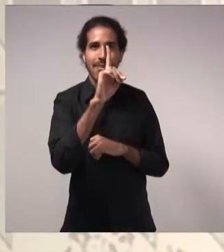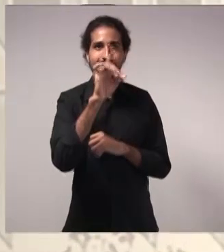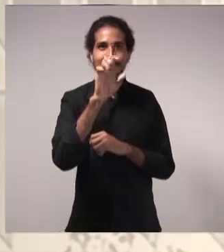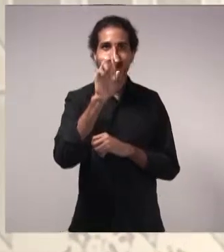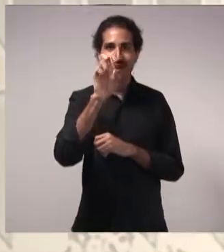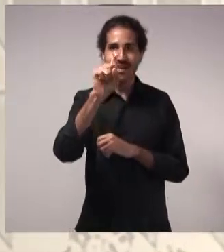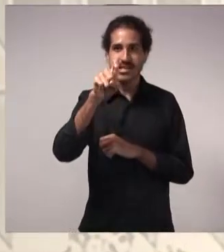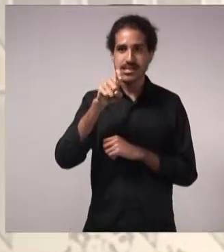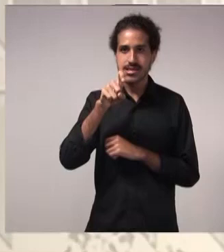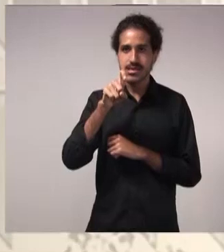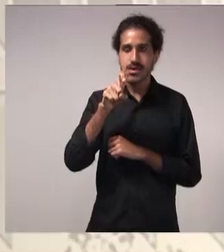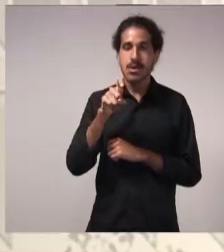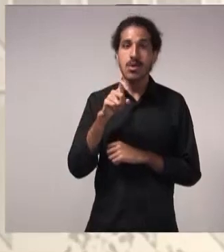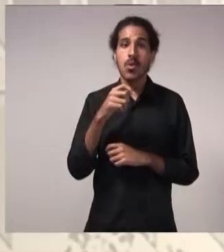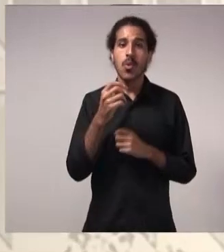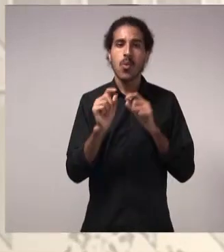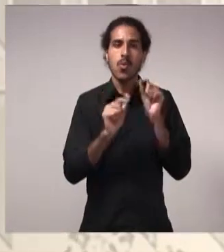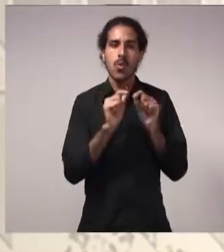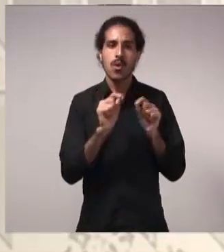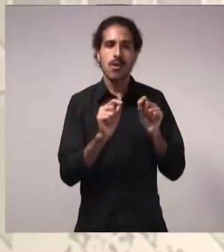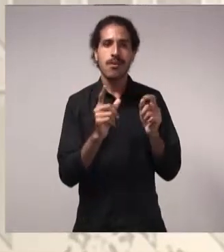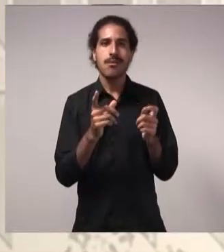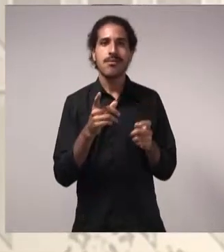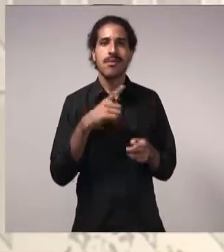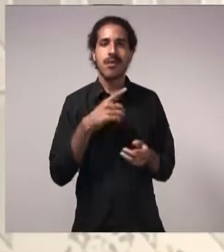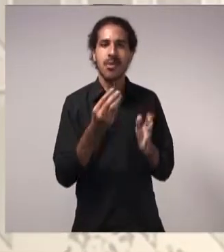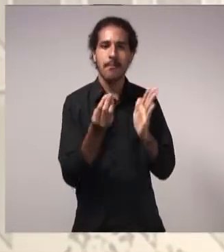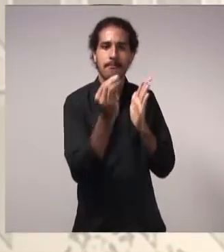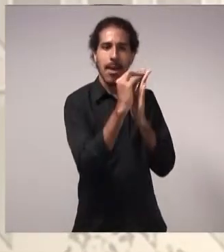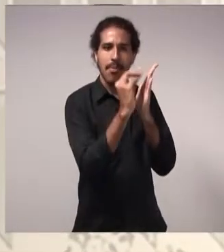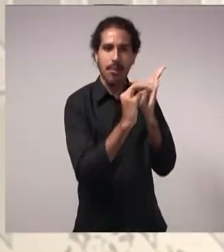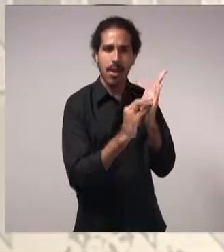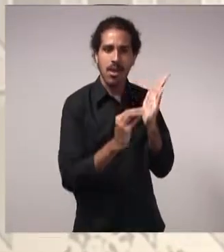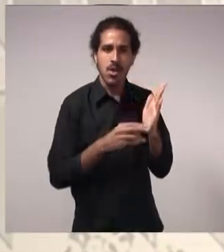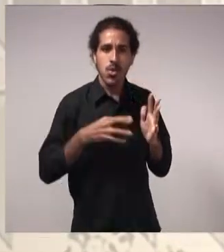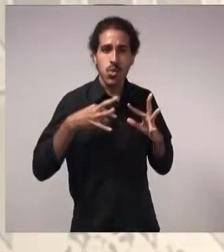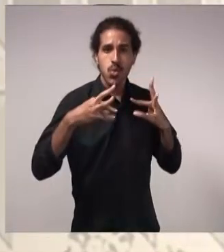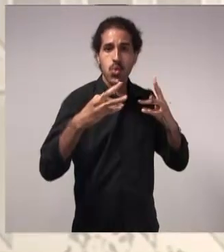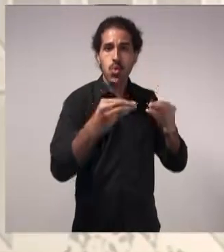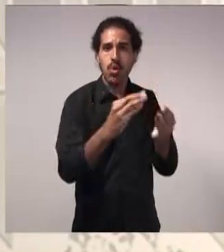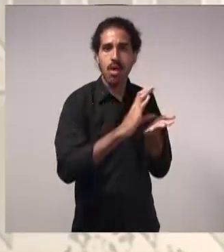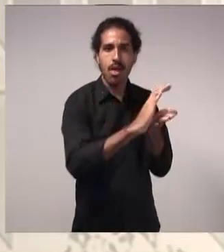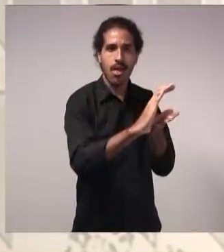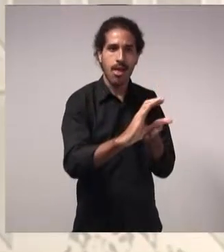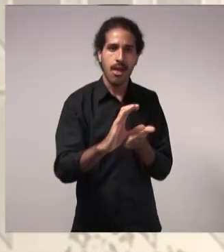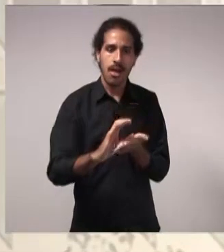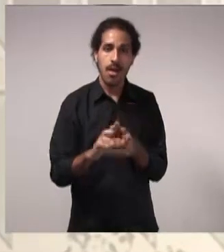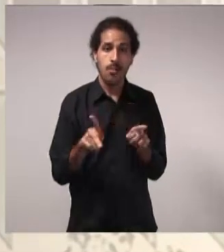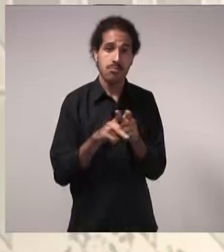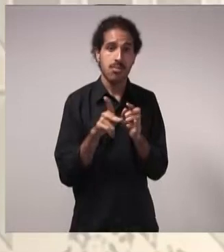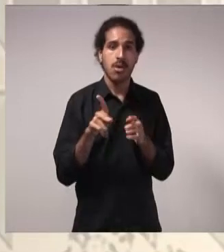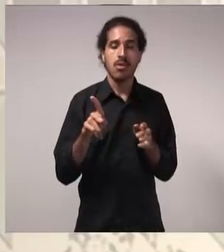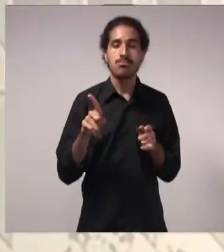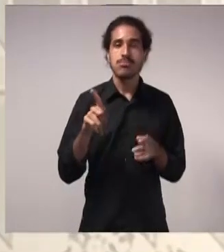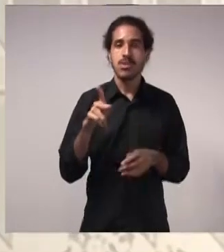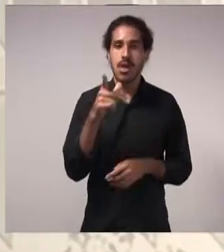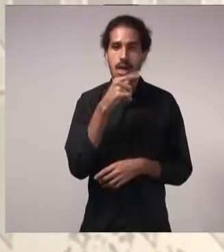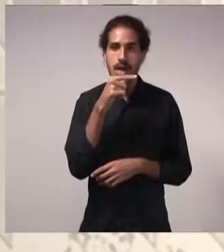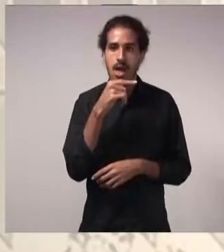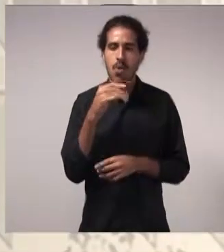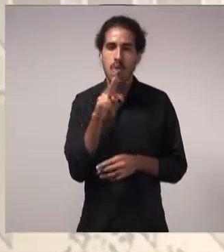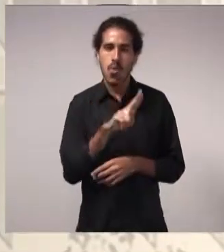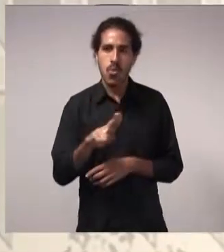dos Recursos Hídricos. Que isso inclui aí todas as despesas por metro cúbico de água, com consumo de energia,